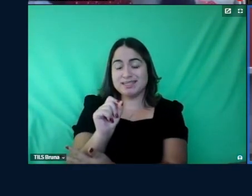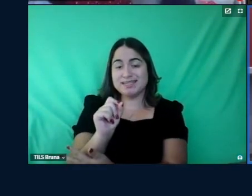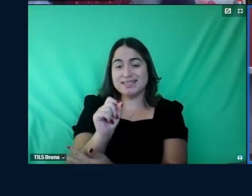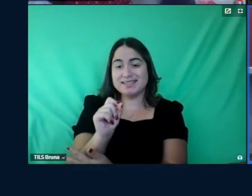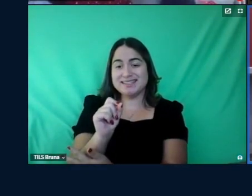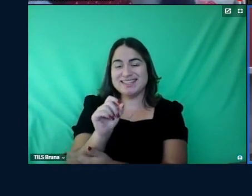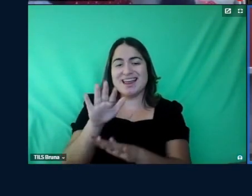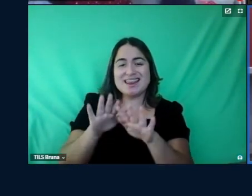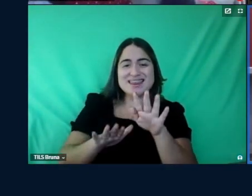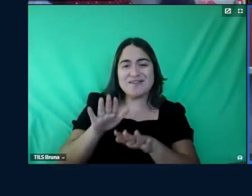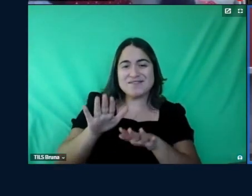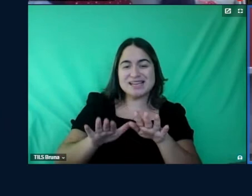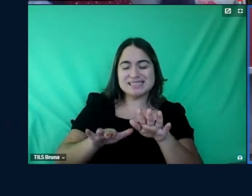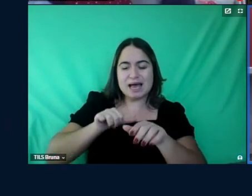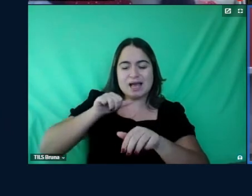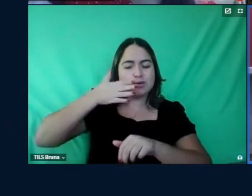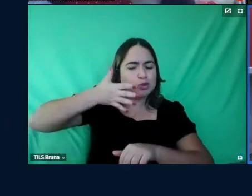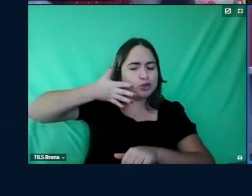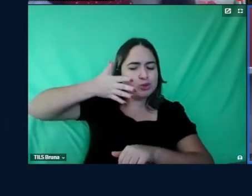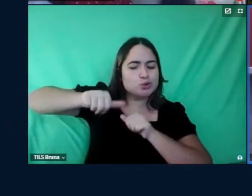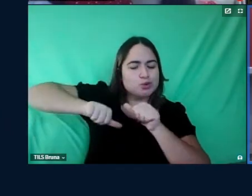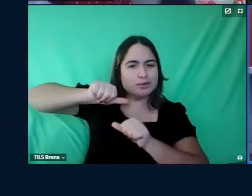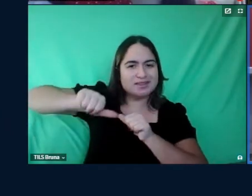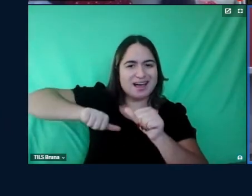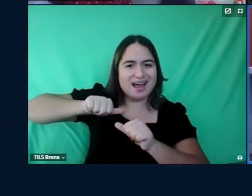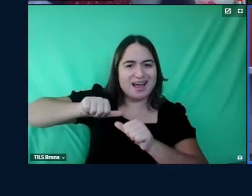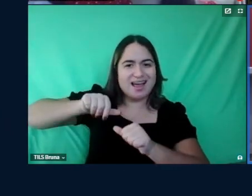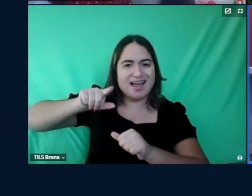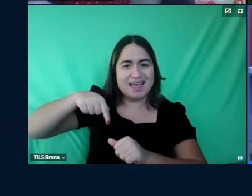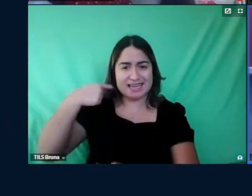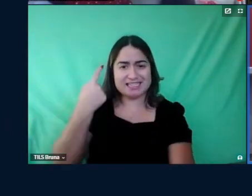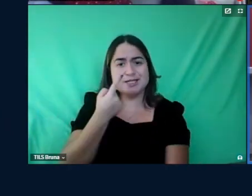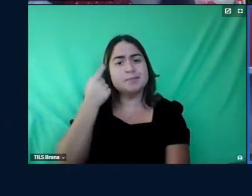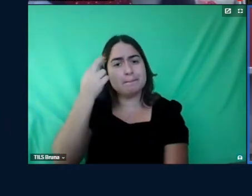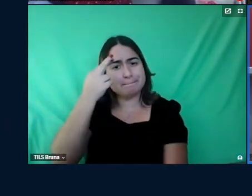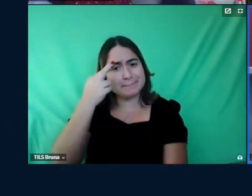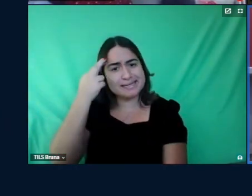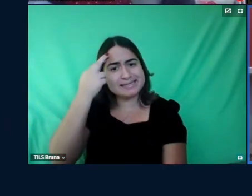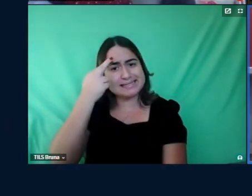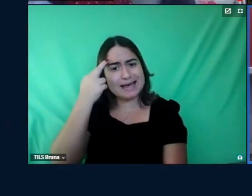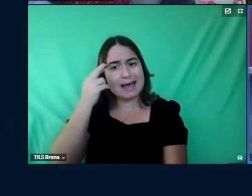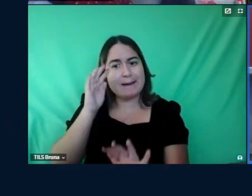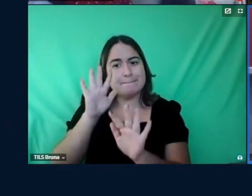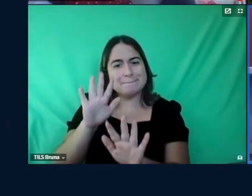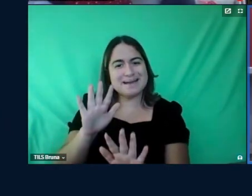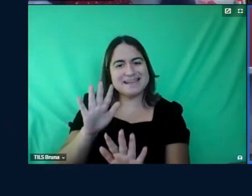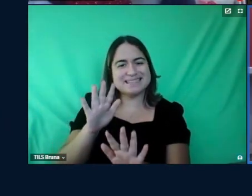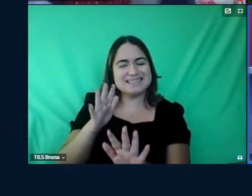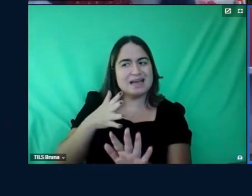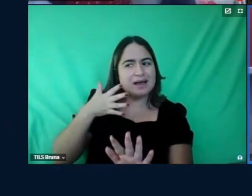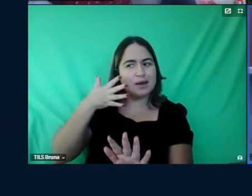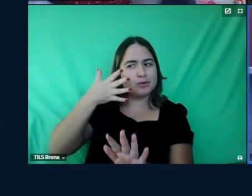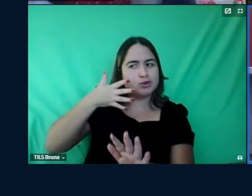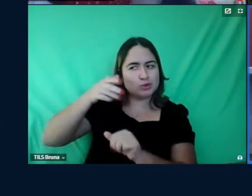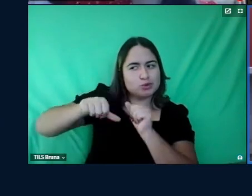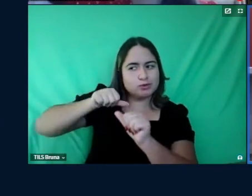talvez a mudança do discurso é pra gente pensar aqui mas talvez a mudança do discurso ela seja uma etapa que as pessoas pelas